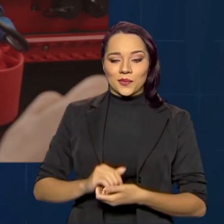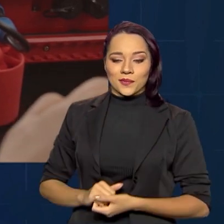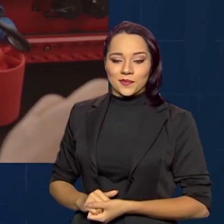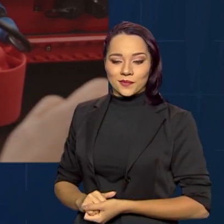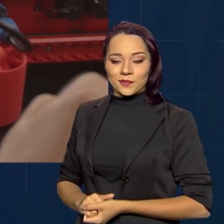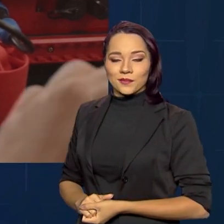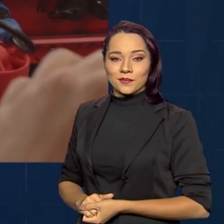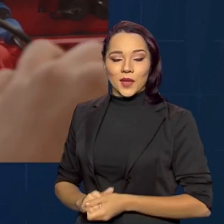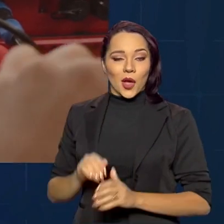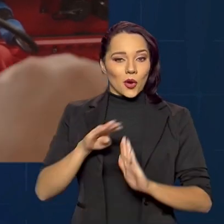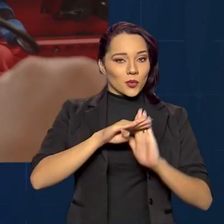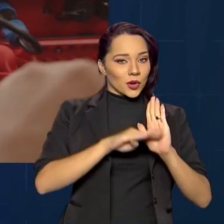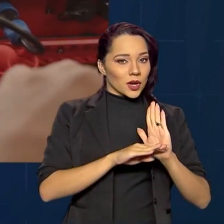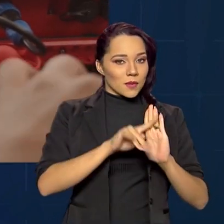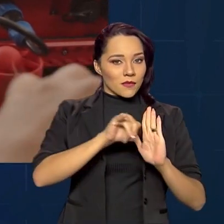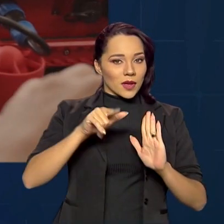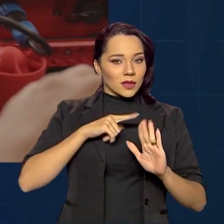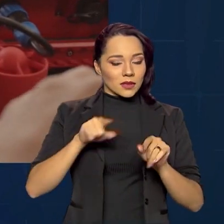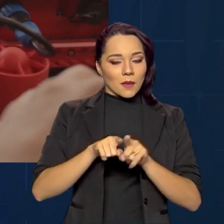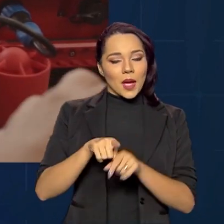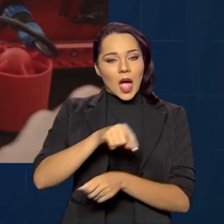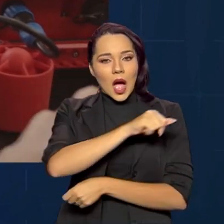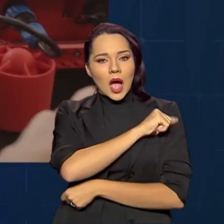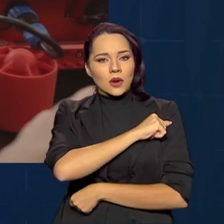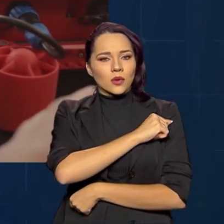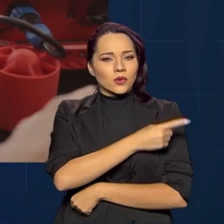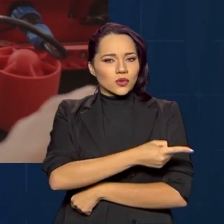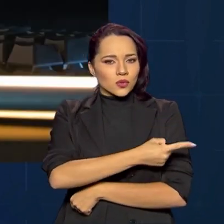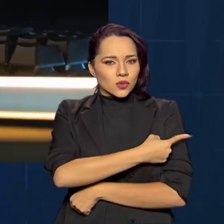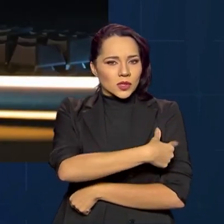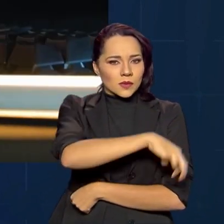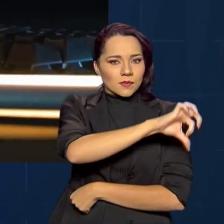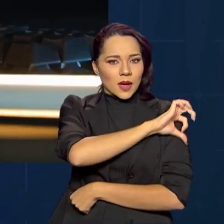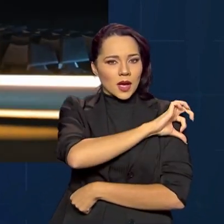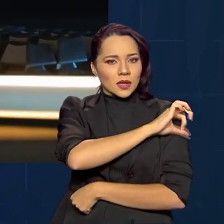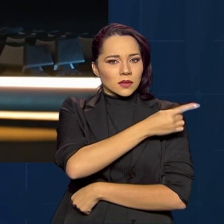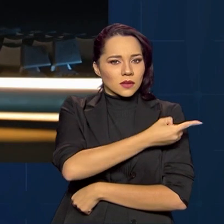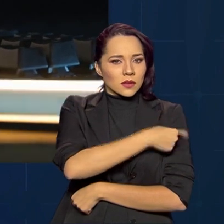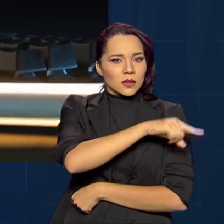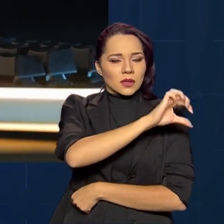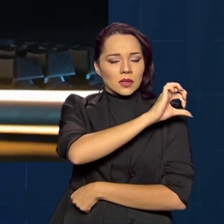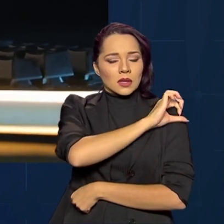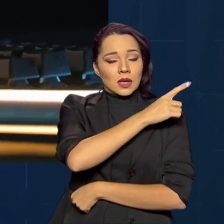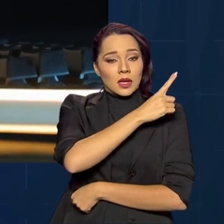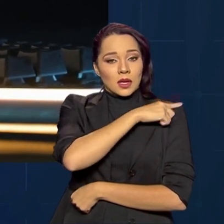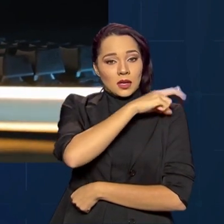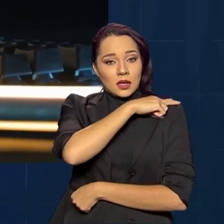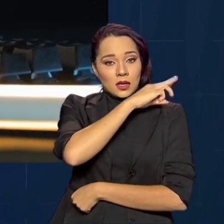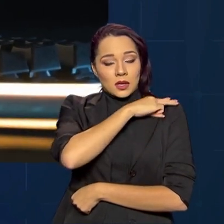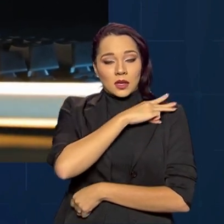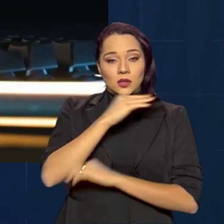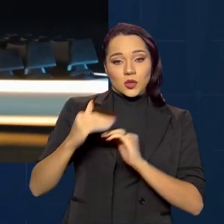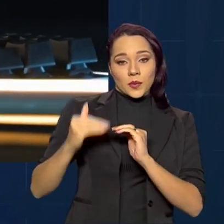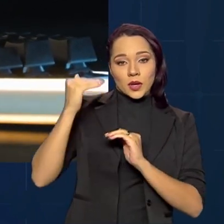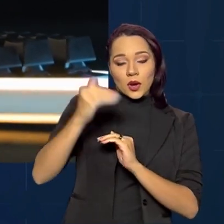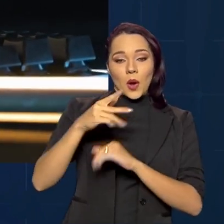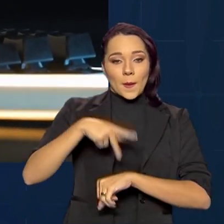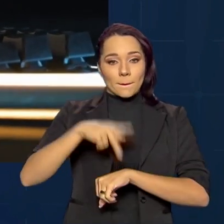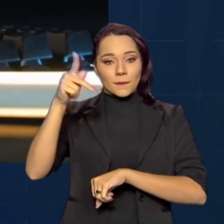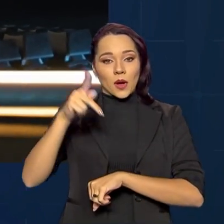O programa vai contemplar estudantes do ensino básico, médio, técnico e superior, pós-graduação,